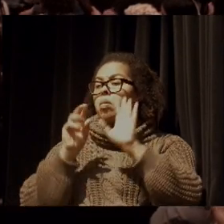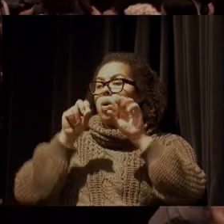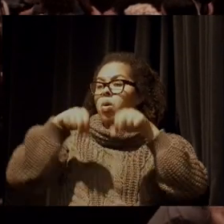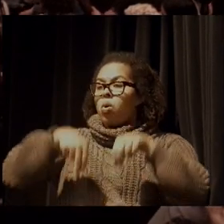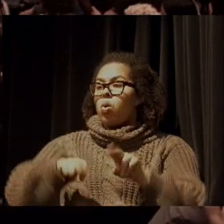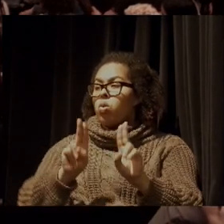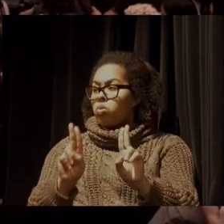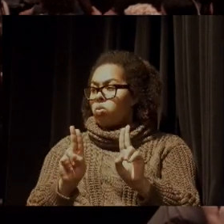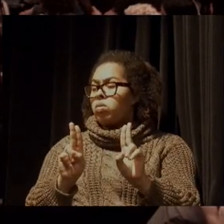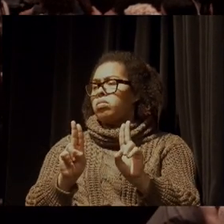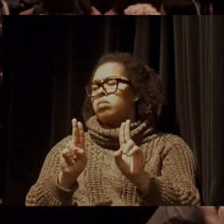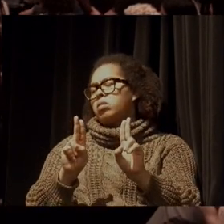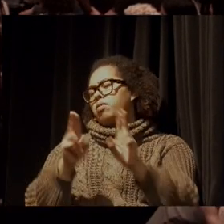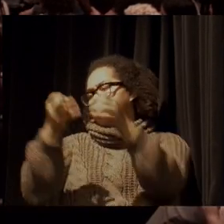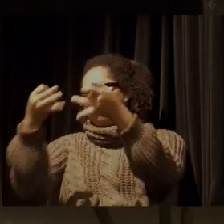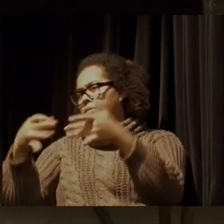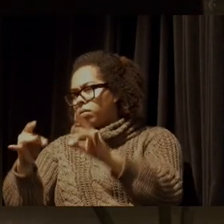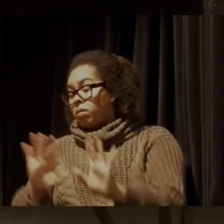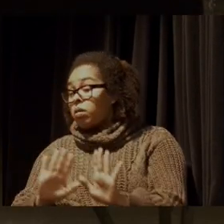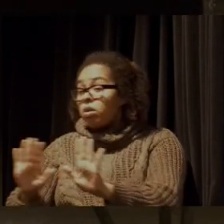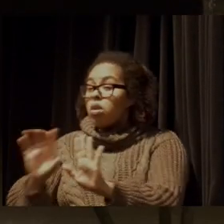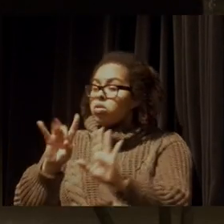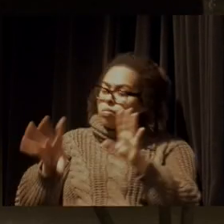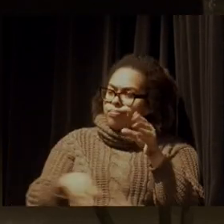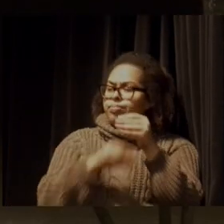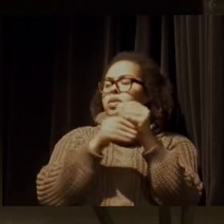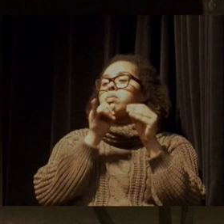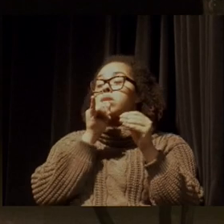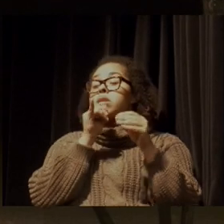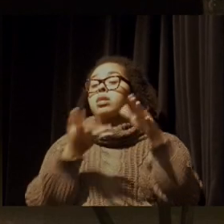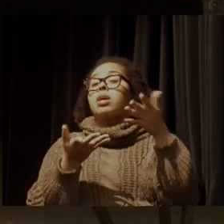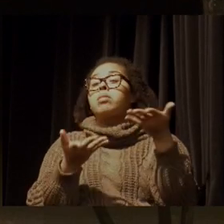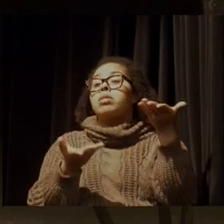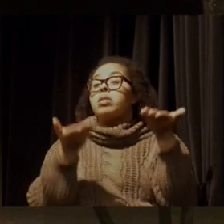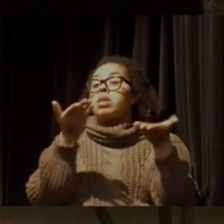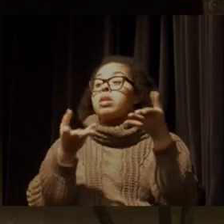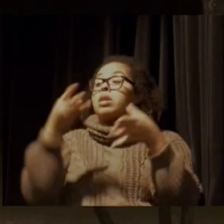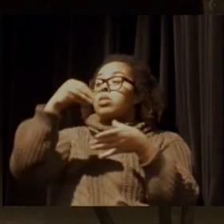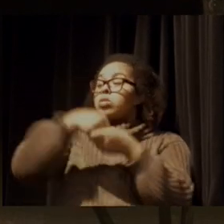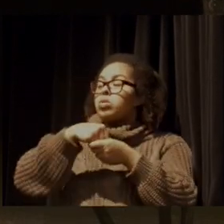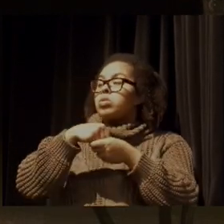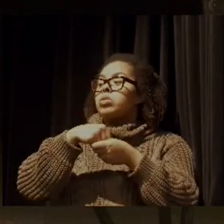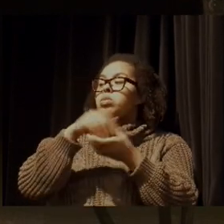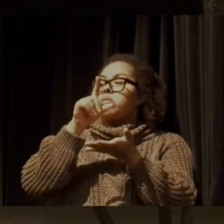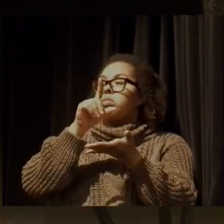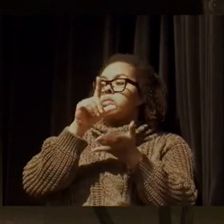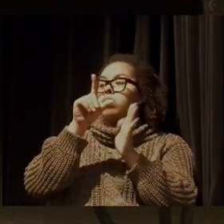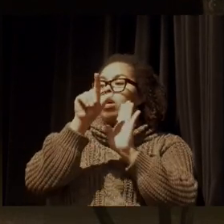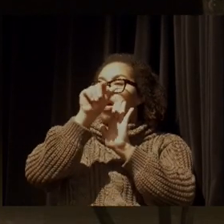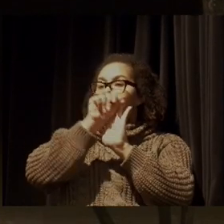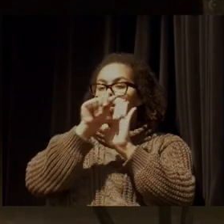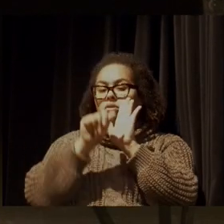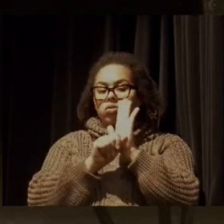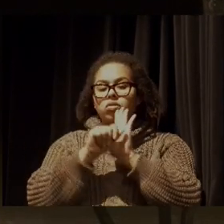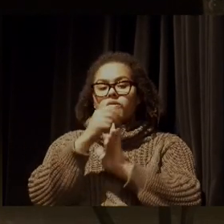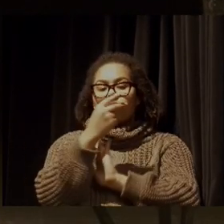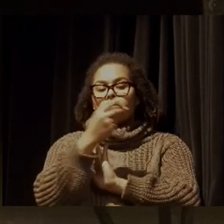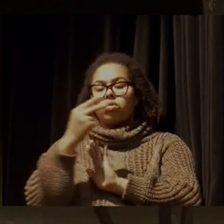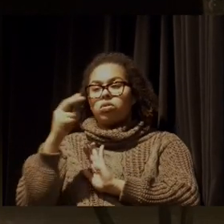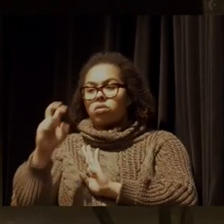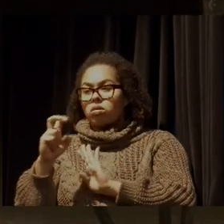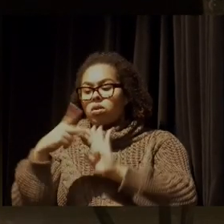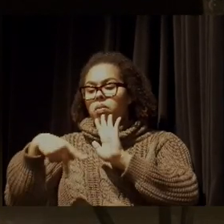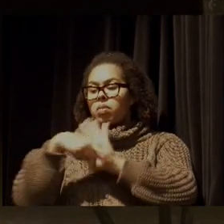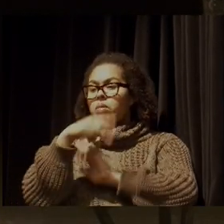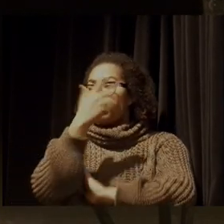nisso. Então, o direito ao meio ambiente sadio e equilibrado foi para o artigo 225, que é no capítulo do meio